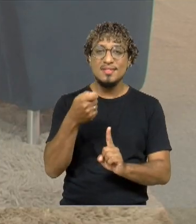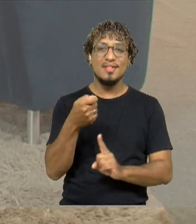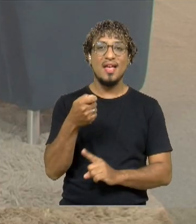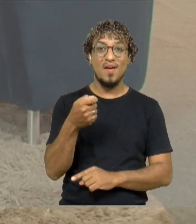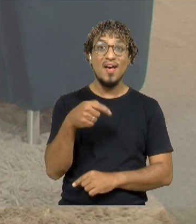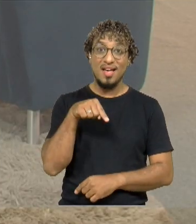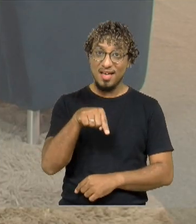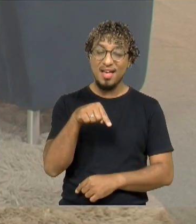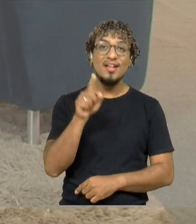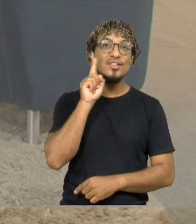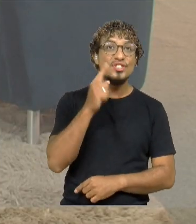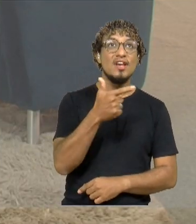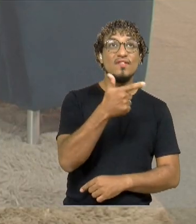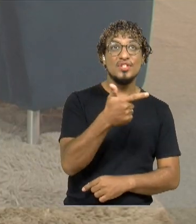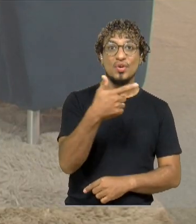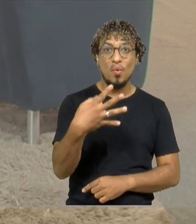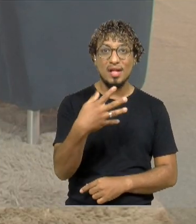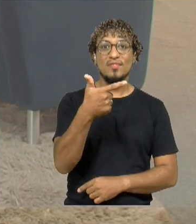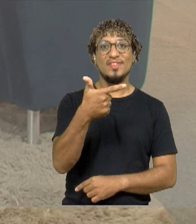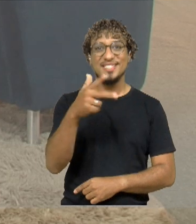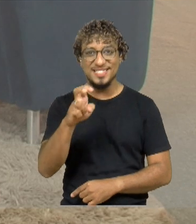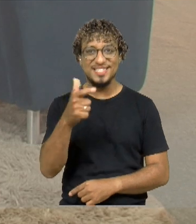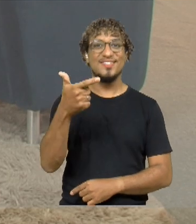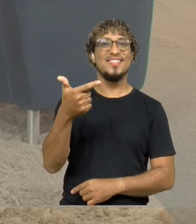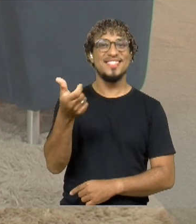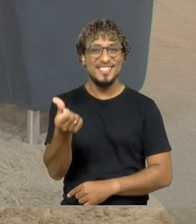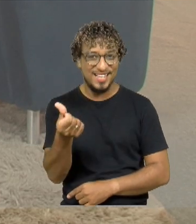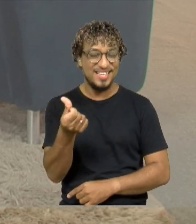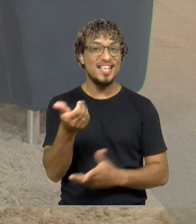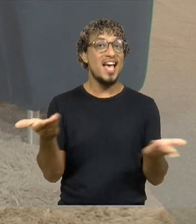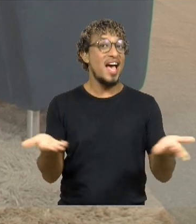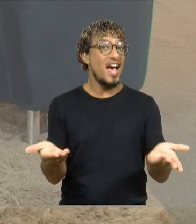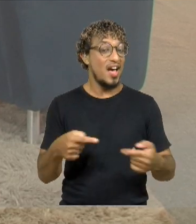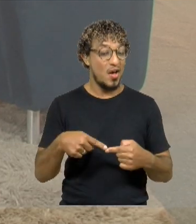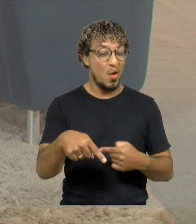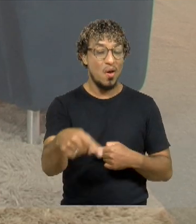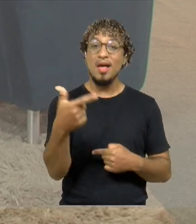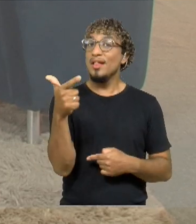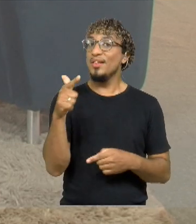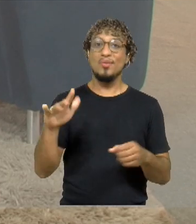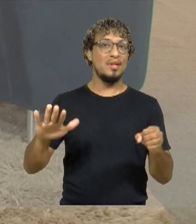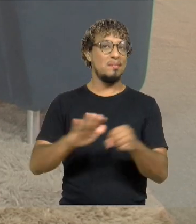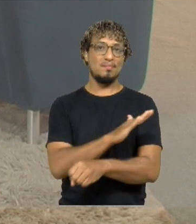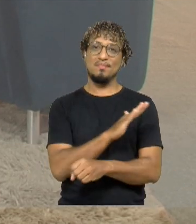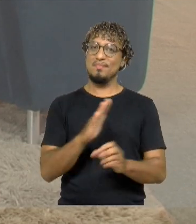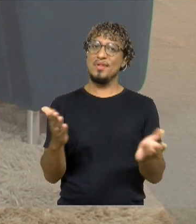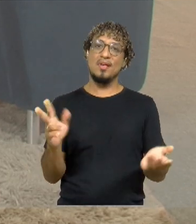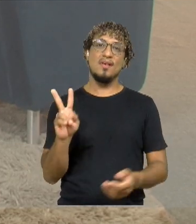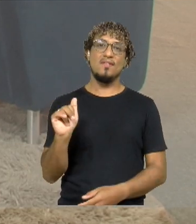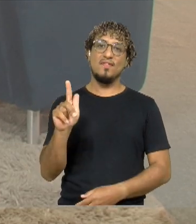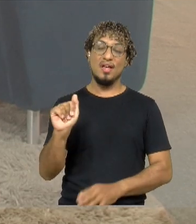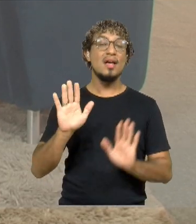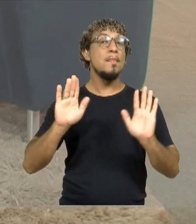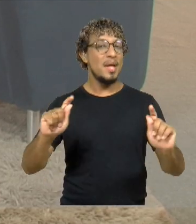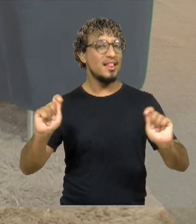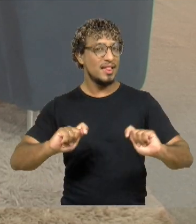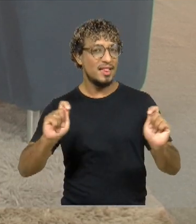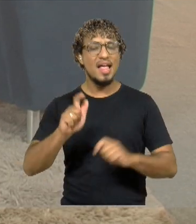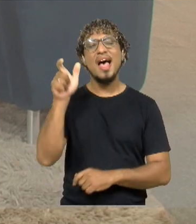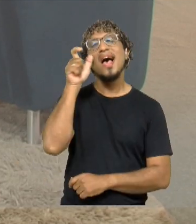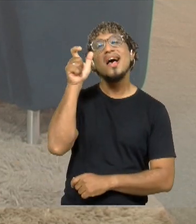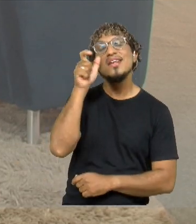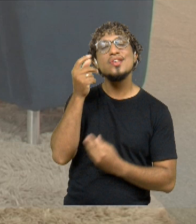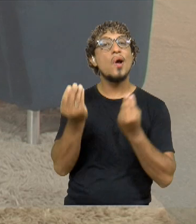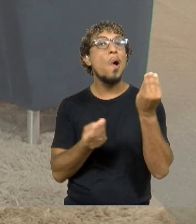Legal, legal. 24, 25 e 26, perdão. 24, 25 e 26. Como ele falou, não tem mais vaga, gente. Mas tem vaga pra assistir ainda a